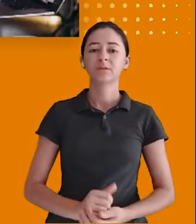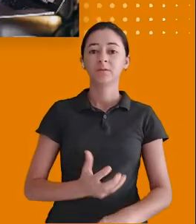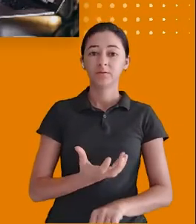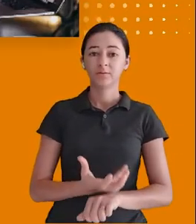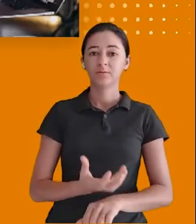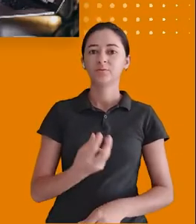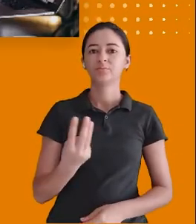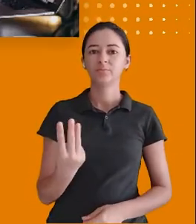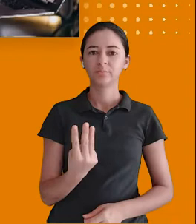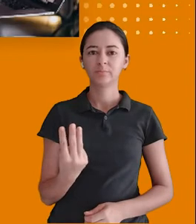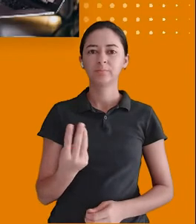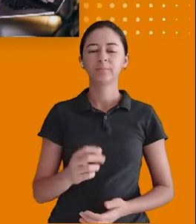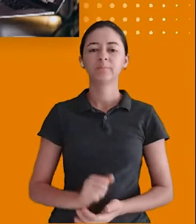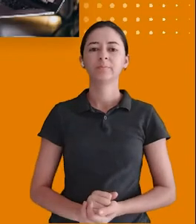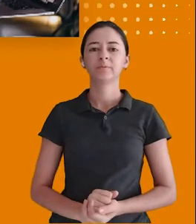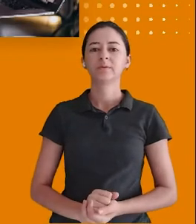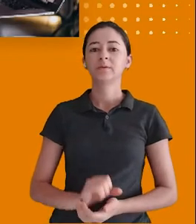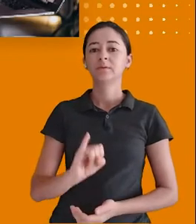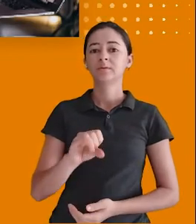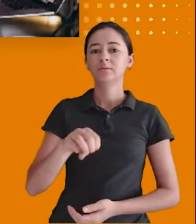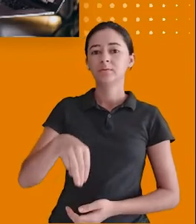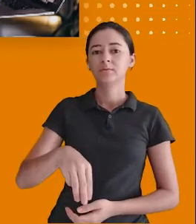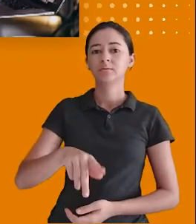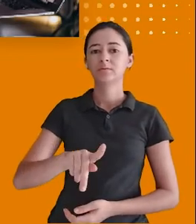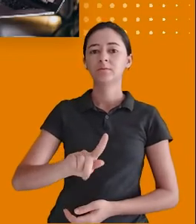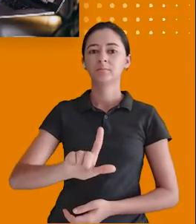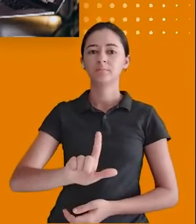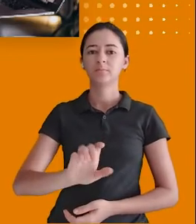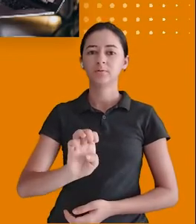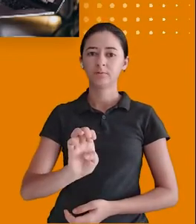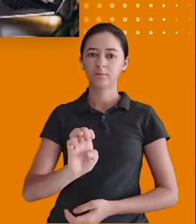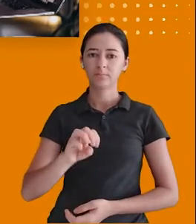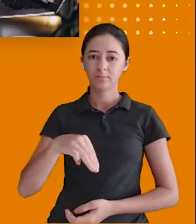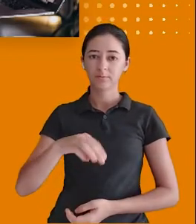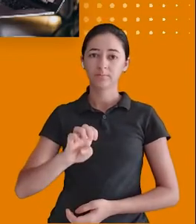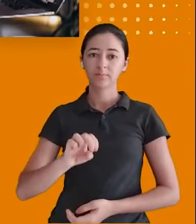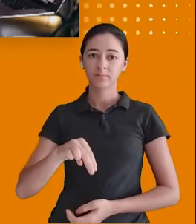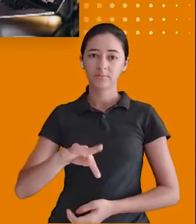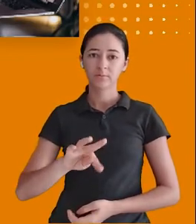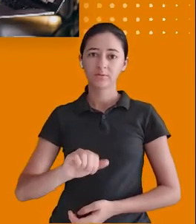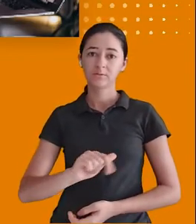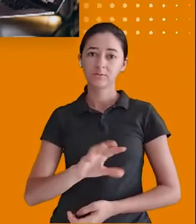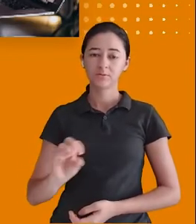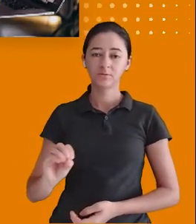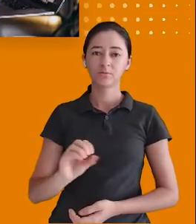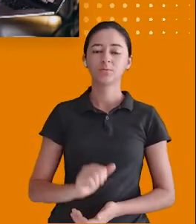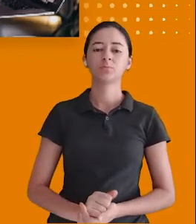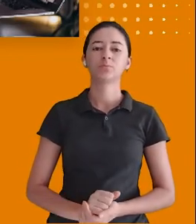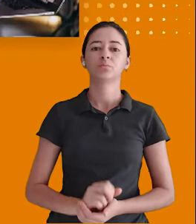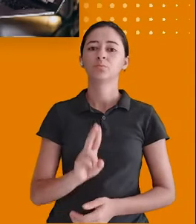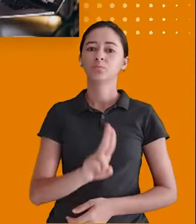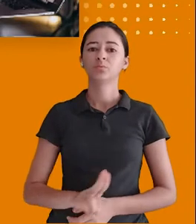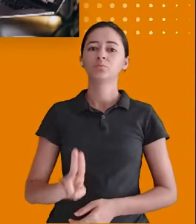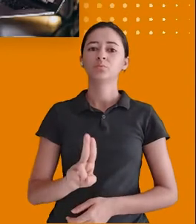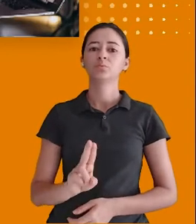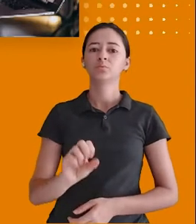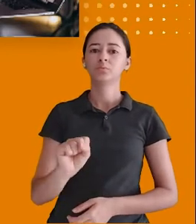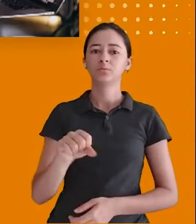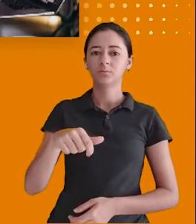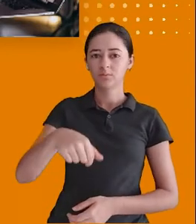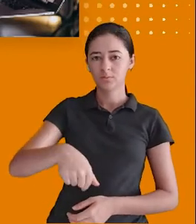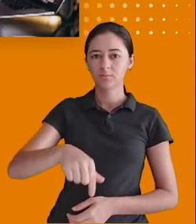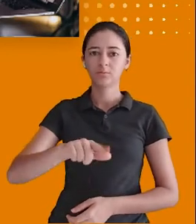Disciplina 3, Disciplina de Implementação de Banco de Dados com SQL Agora, enfim,